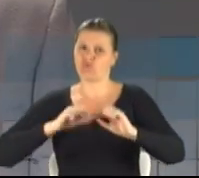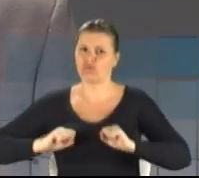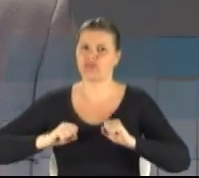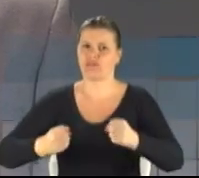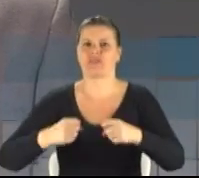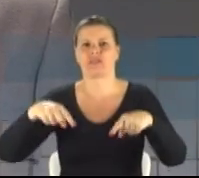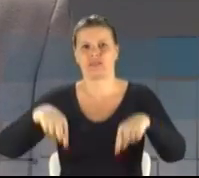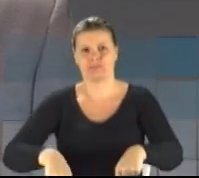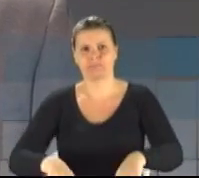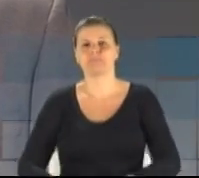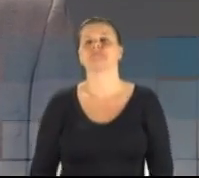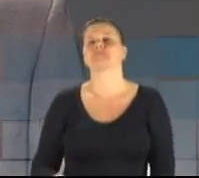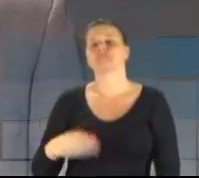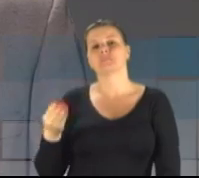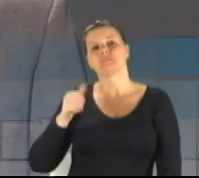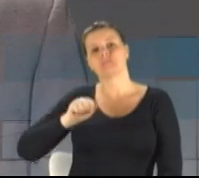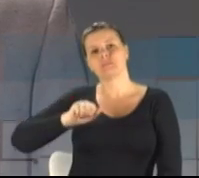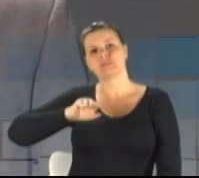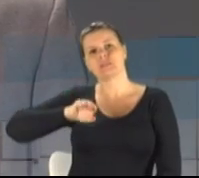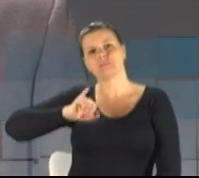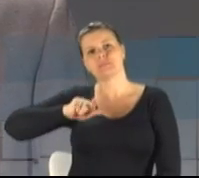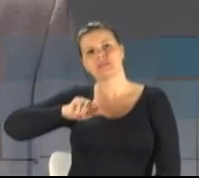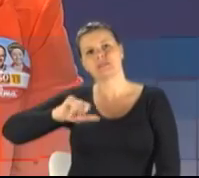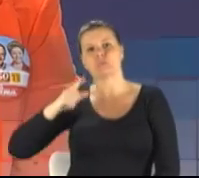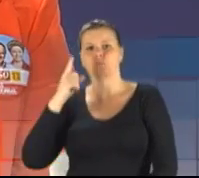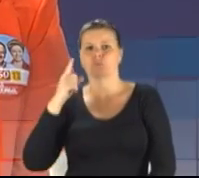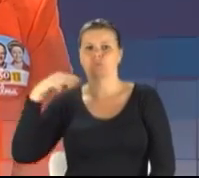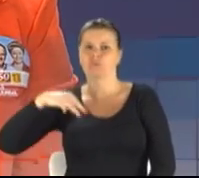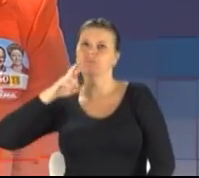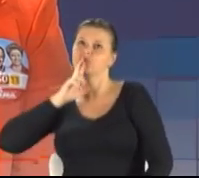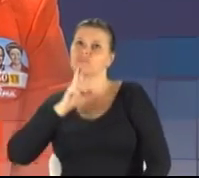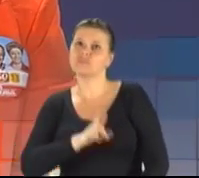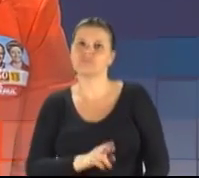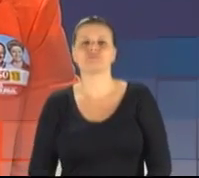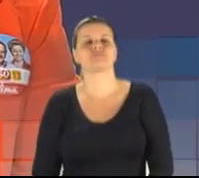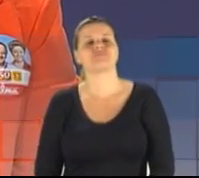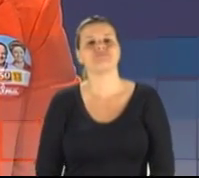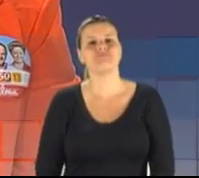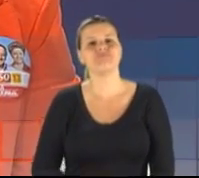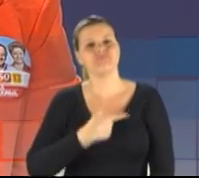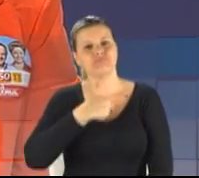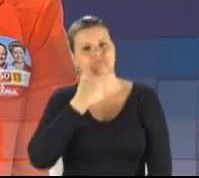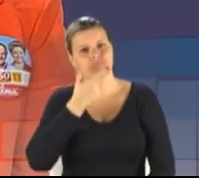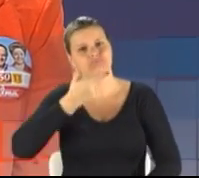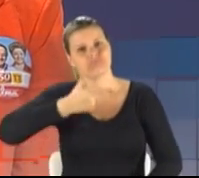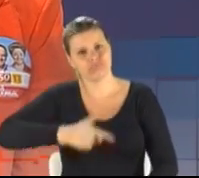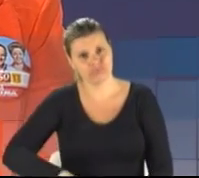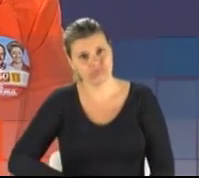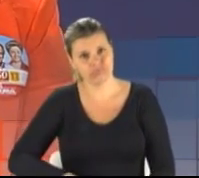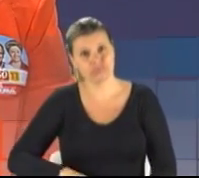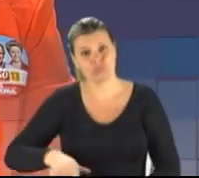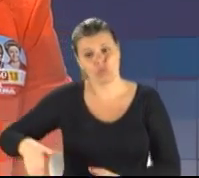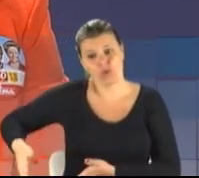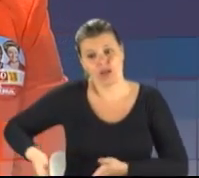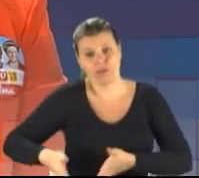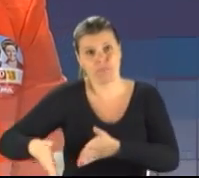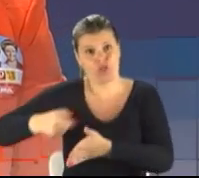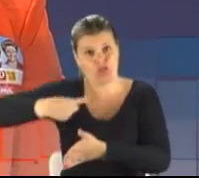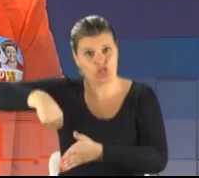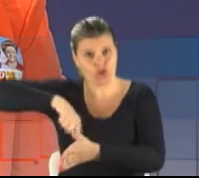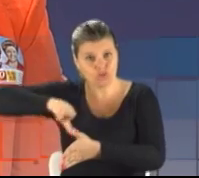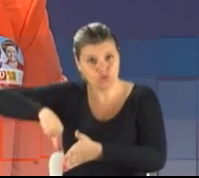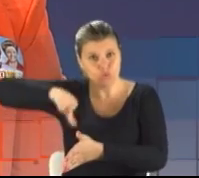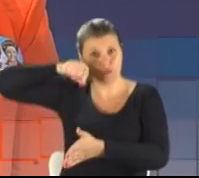Candidata Abigail Pereira tem um minuto para a sua réplica. Reafirmo o caminho que adotamos, o caminho